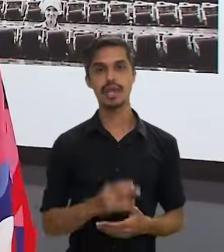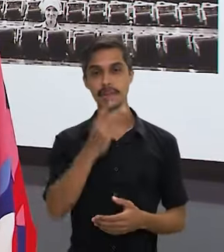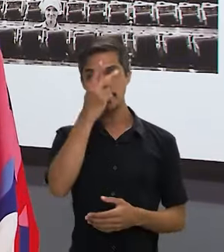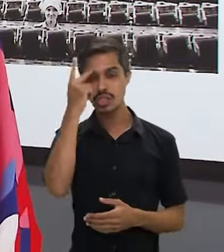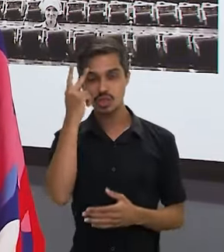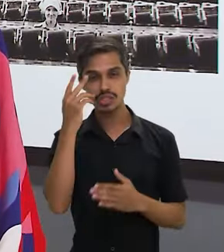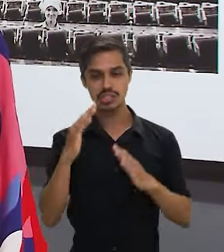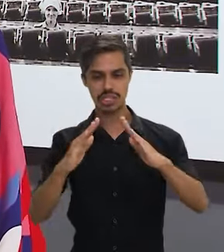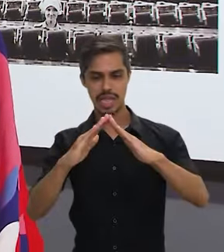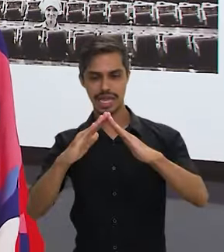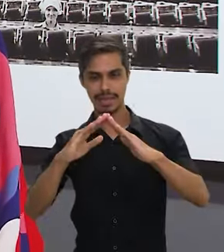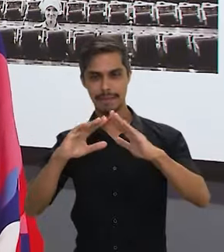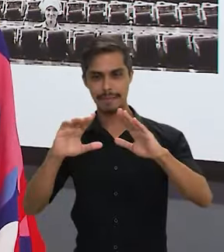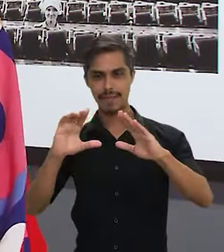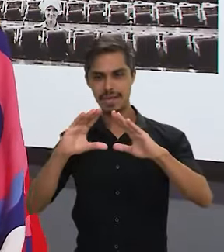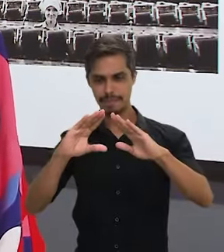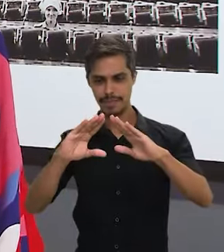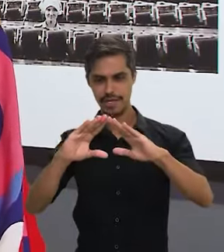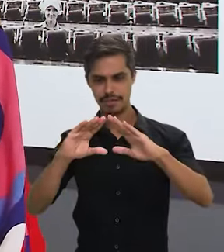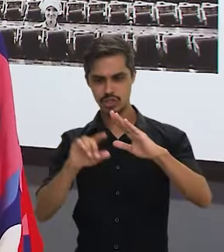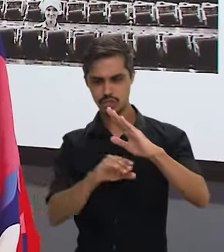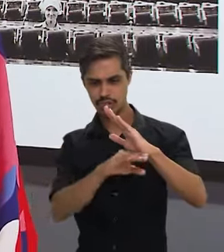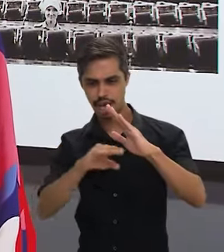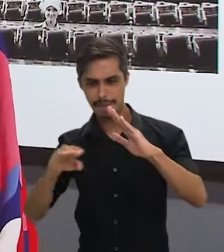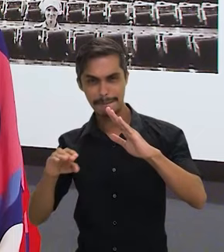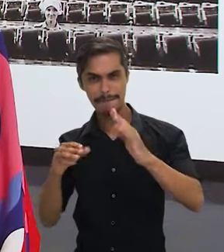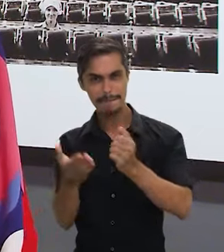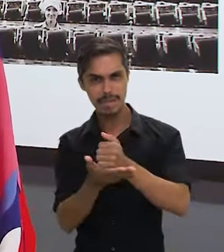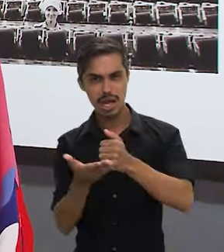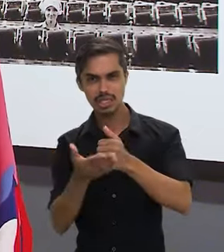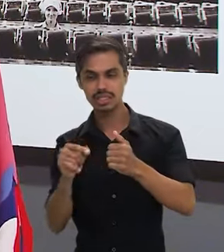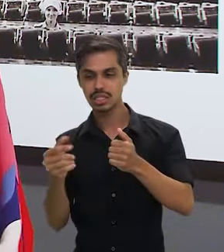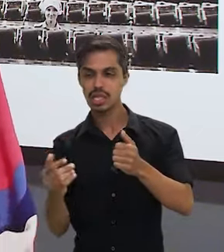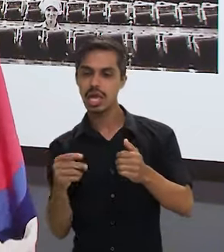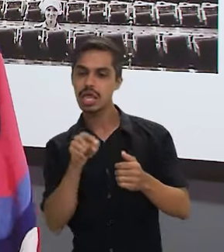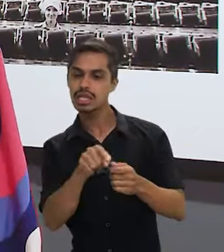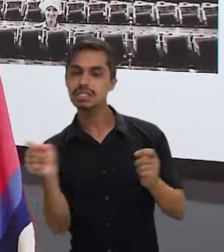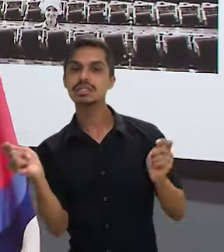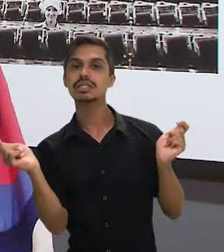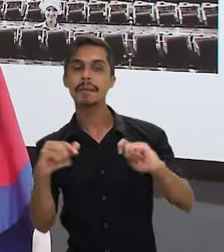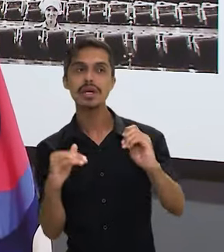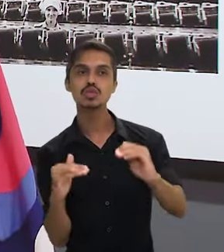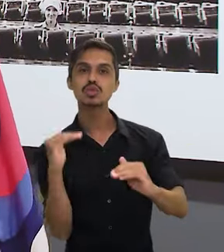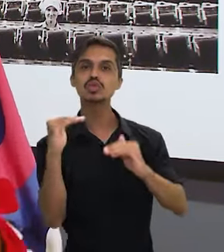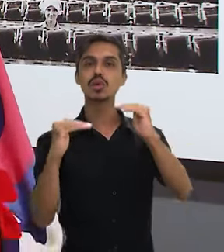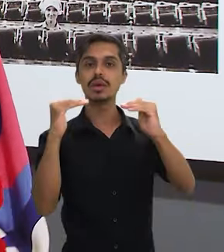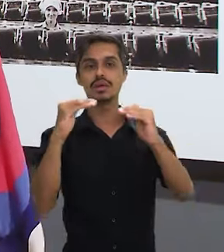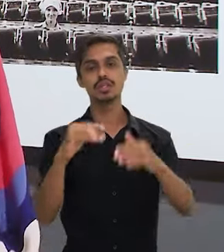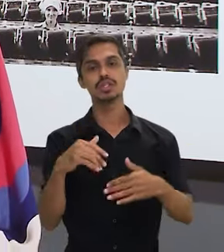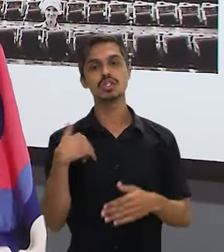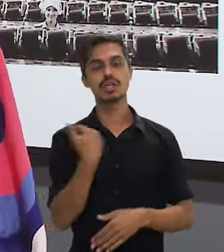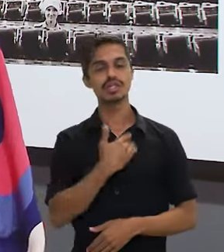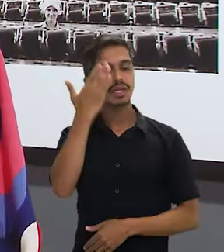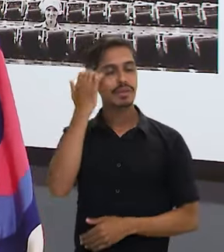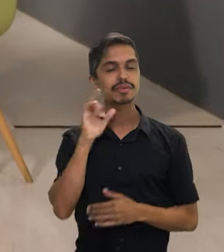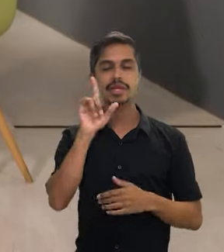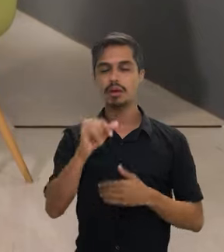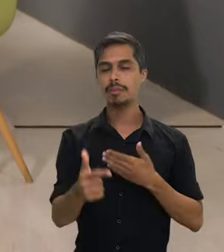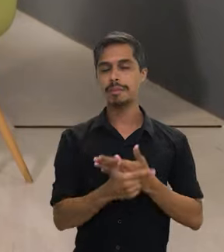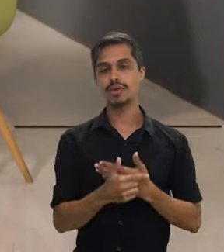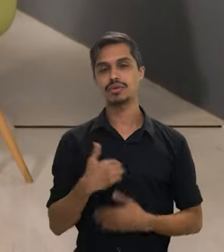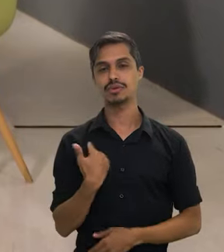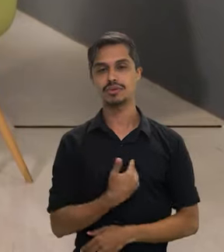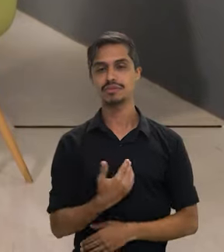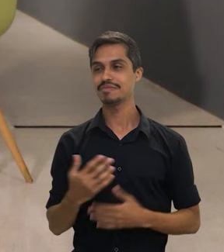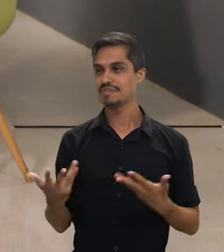que estão na base da pirâmide, que elas vão ter acesso, que elas podem estar ali presentes, é extremamente importante. A gente sabe que esse é o nosso papel.